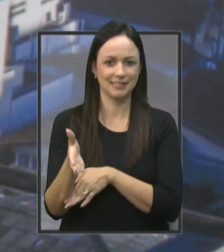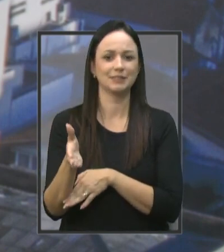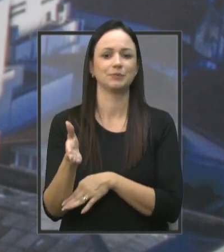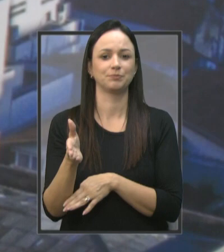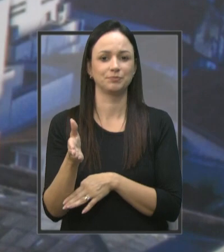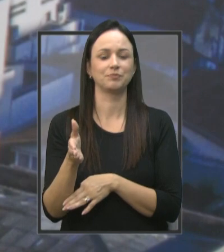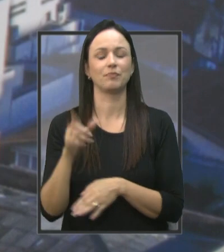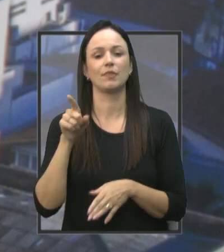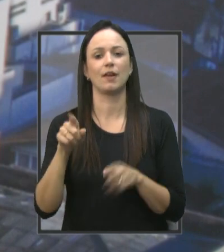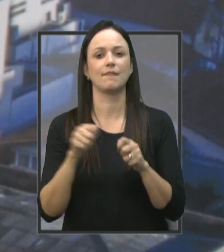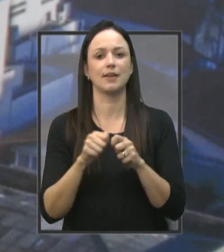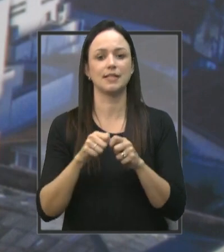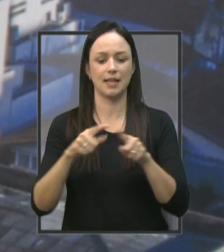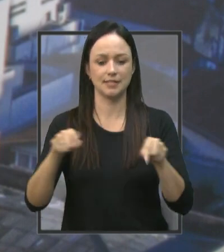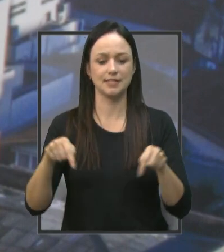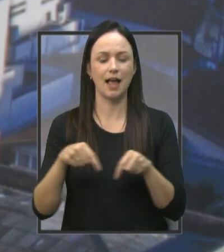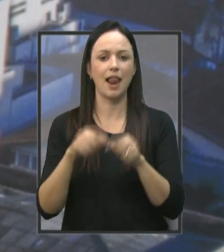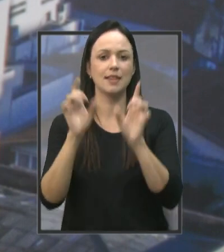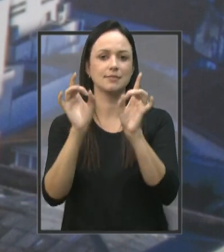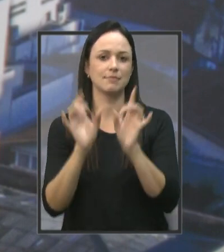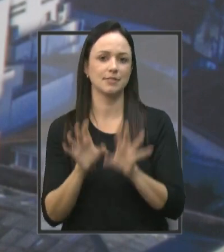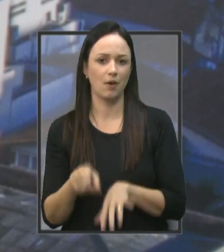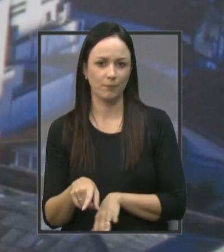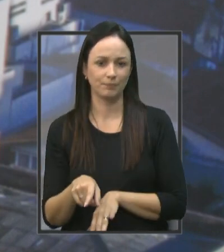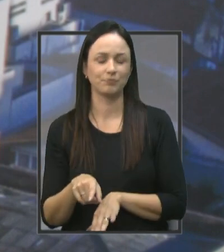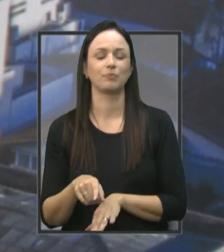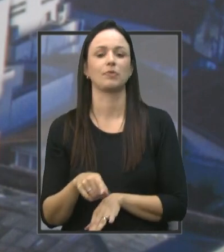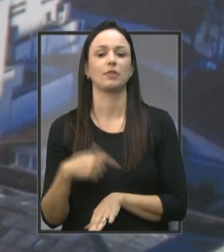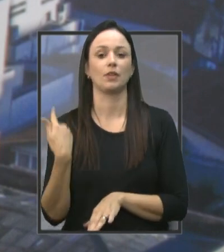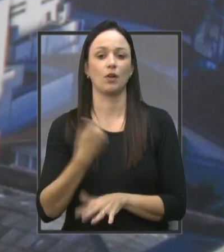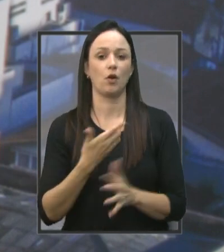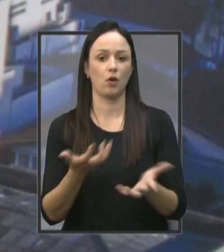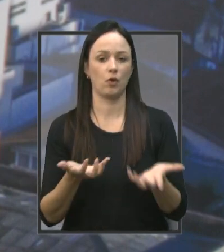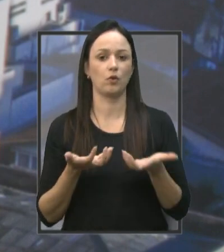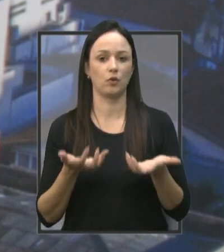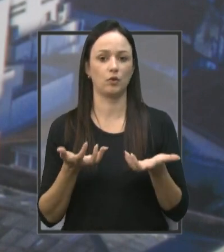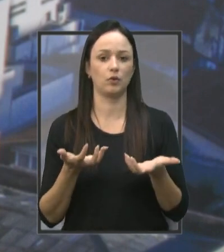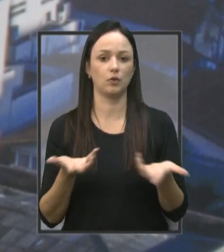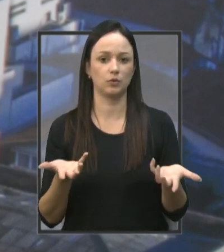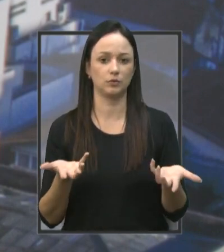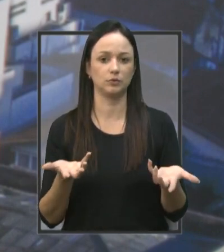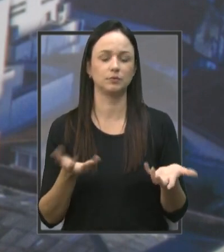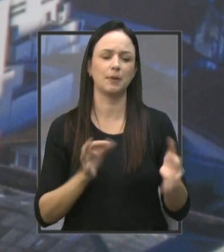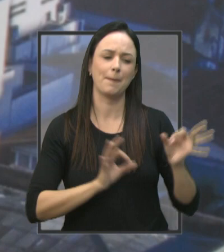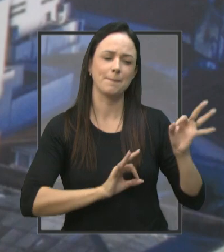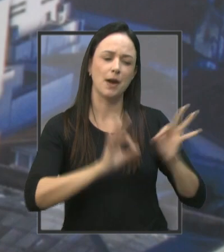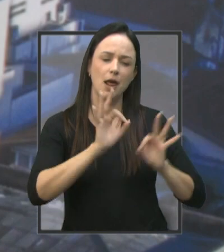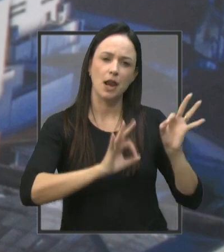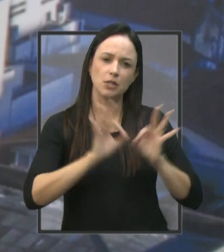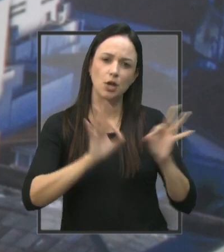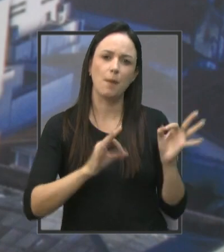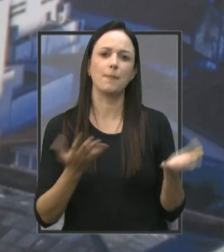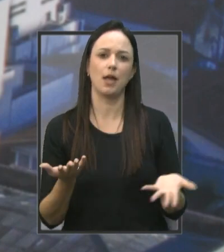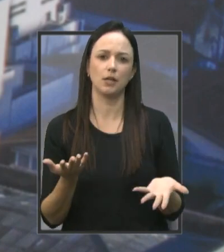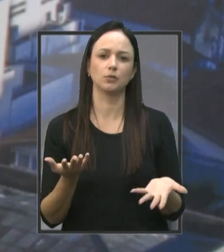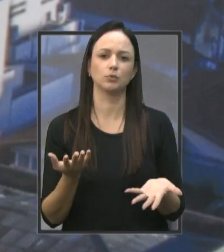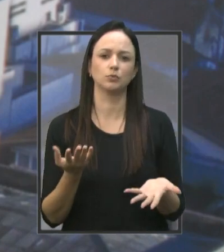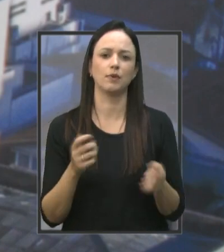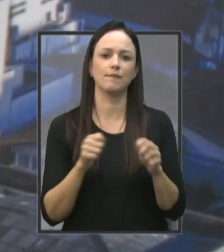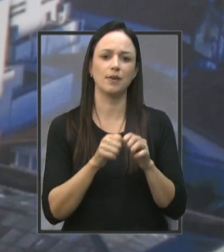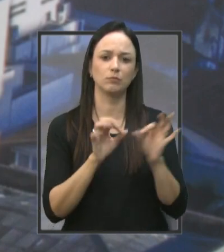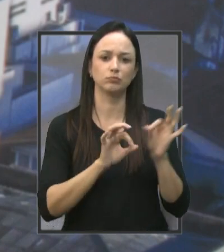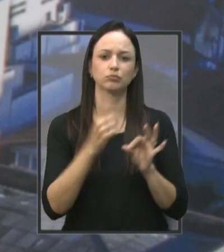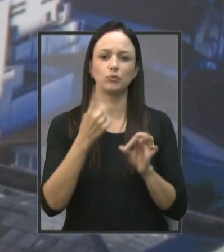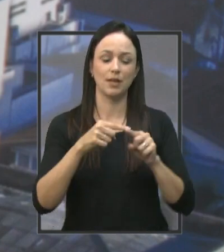classe especial E nós queremos Até O planejamento De repente Montar uma